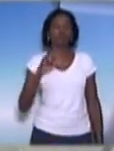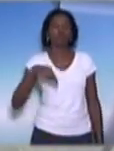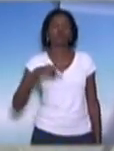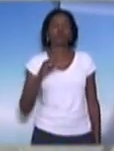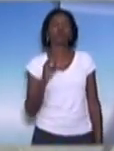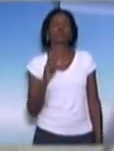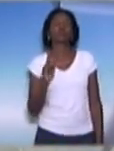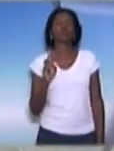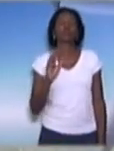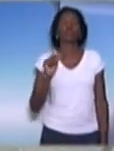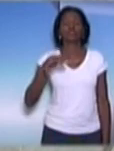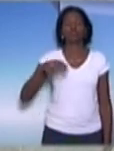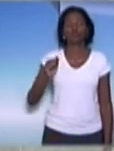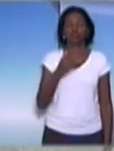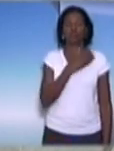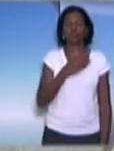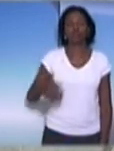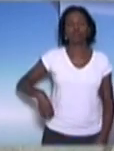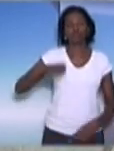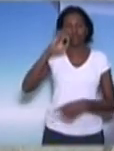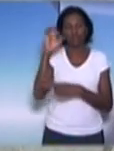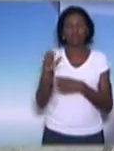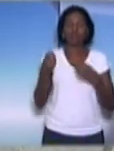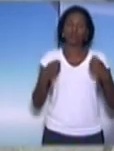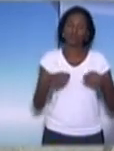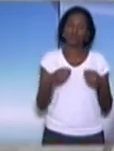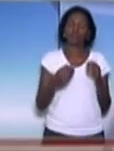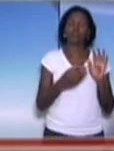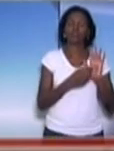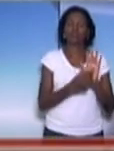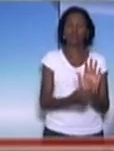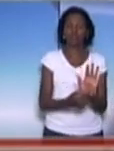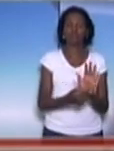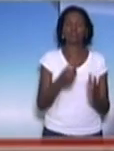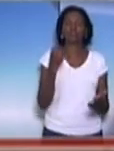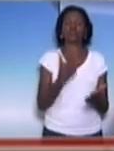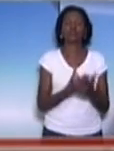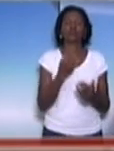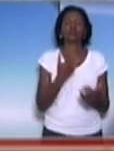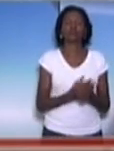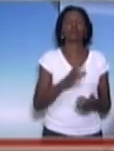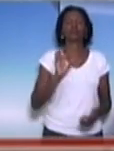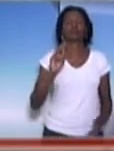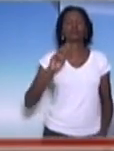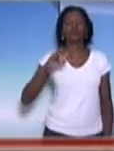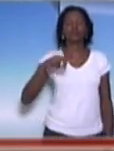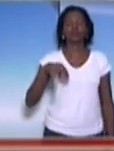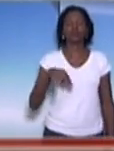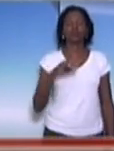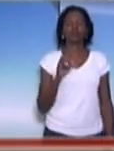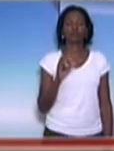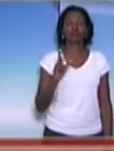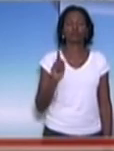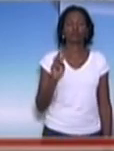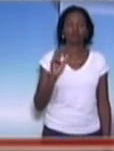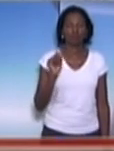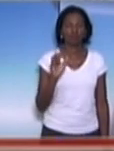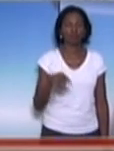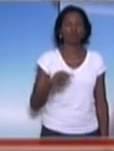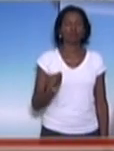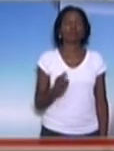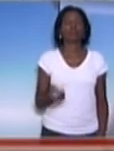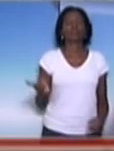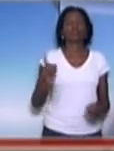governo estadual tem que apresentar esse cronograma de pagamento. E nós vamos aqui retomar à nossa frente o nosso debate